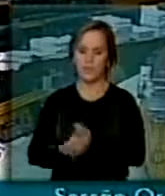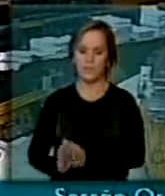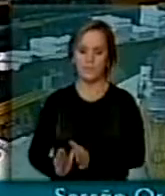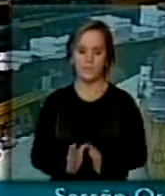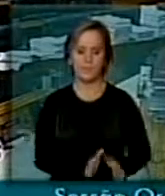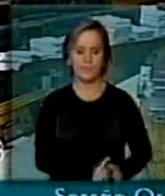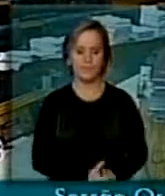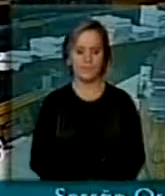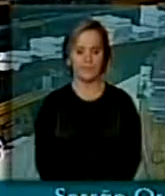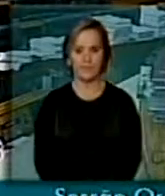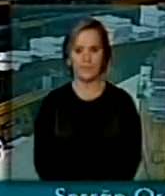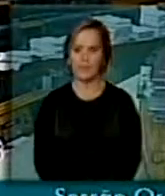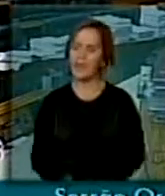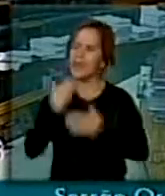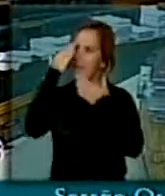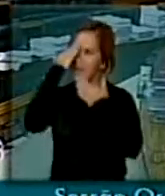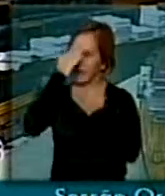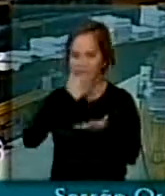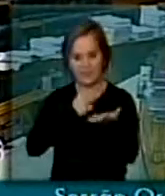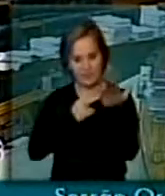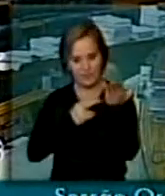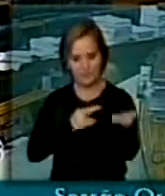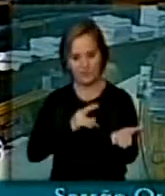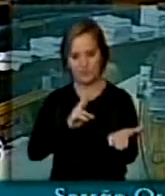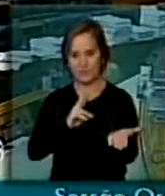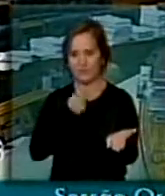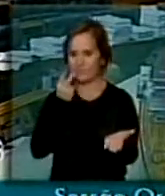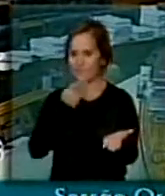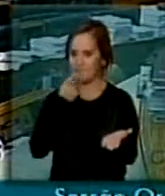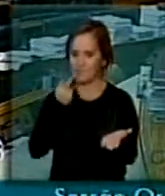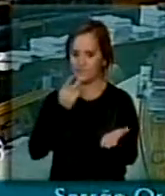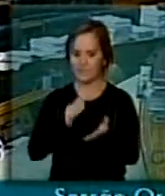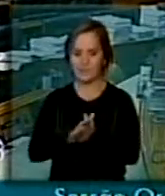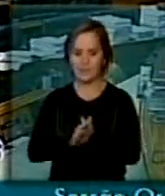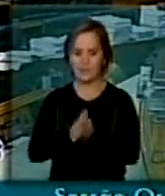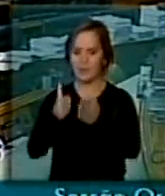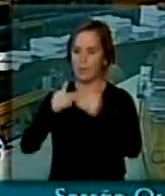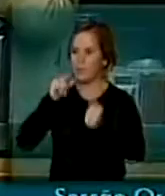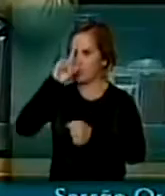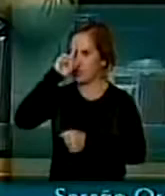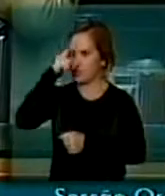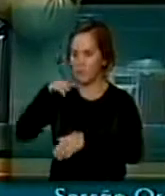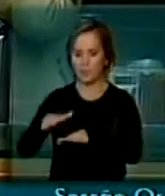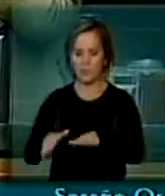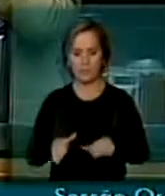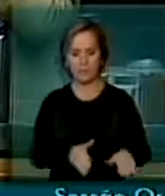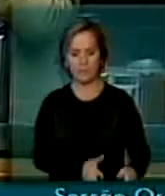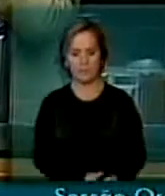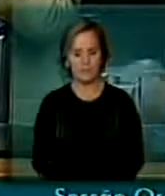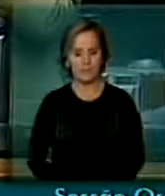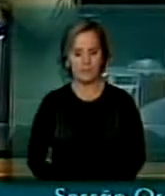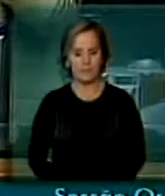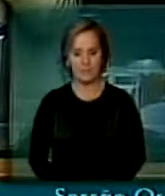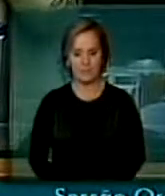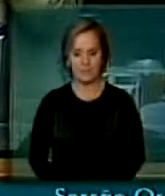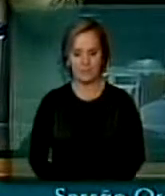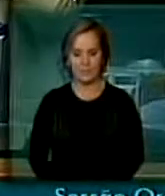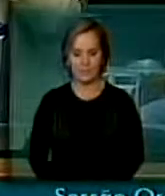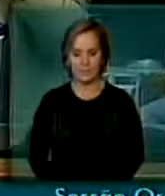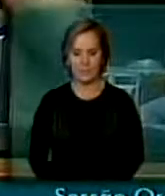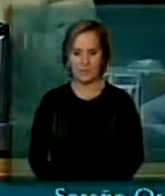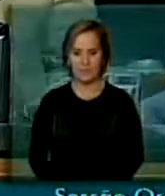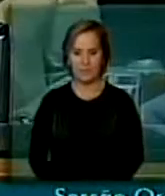Presidente, eu agradeço a V. Exª. Pela ordem, Presidente, por favor. A página 3 do Jornal da Câmara, Sr. Presidente, traz uma matéria